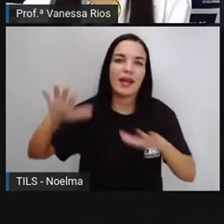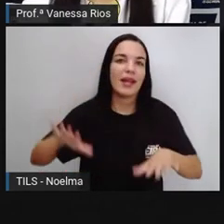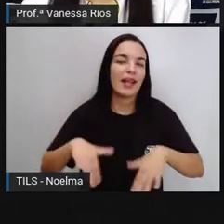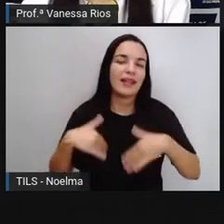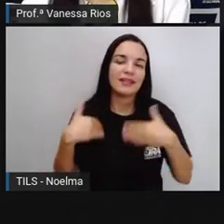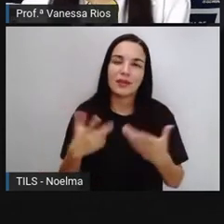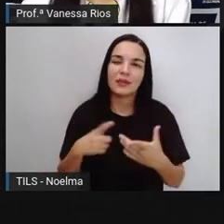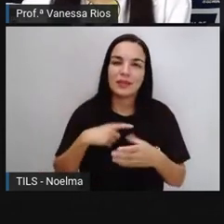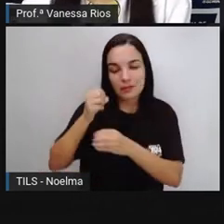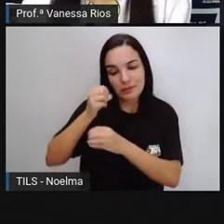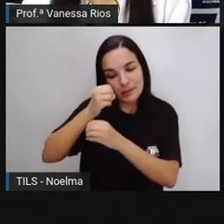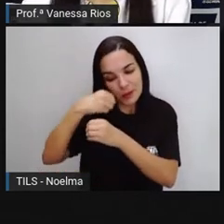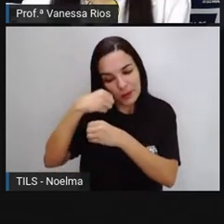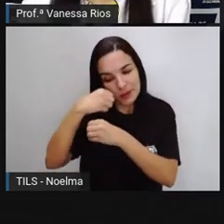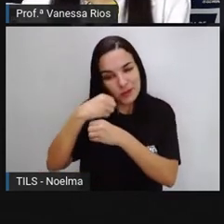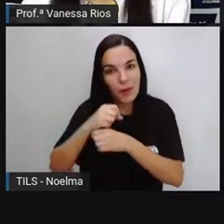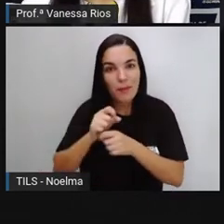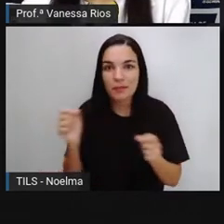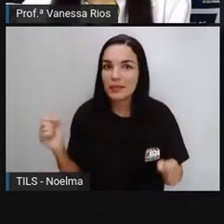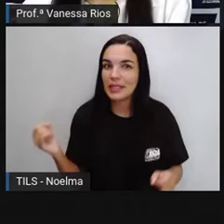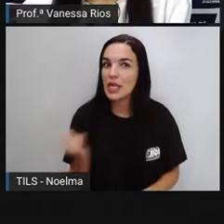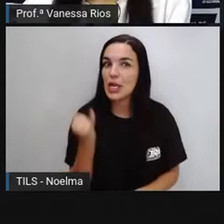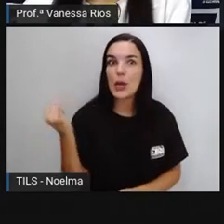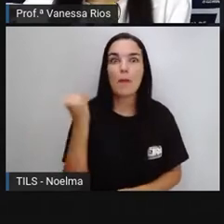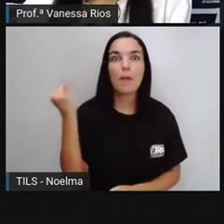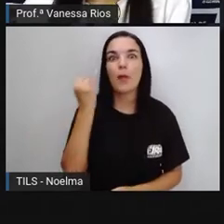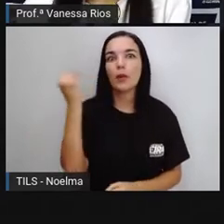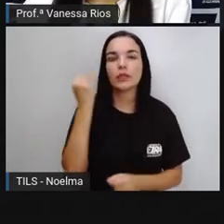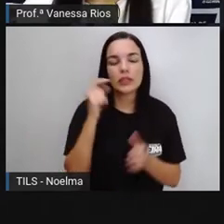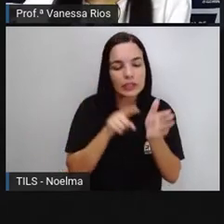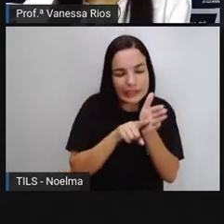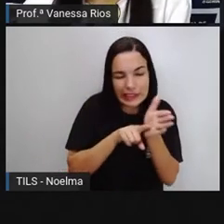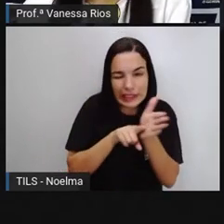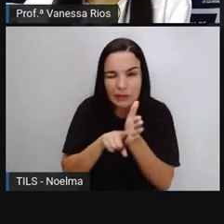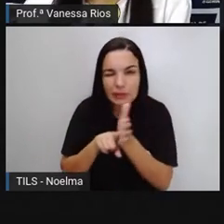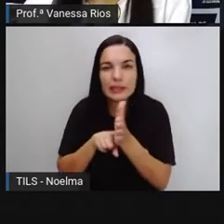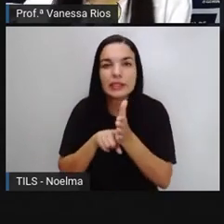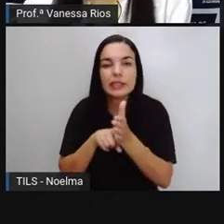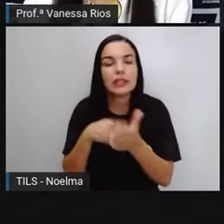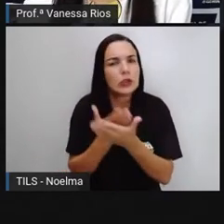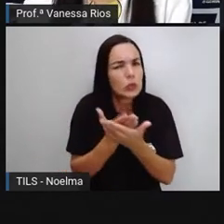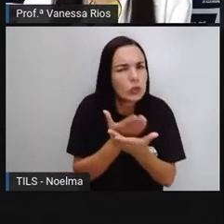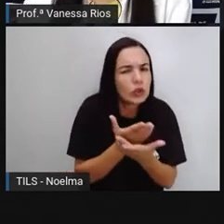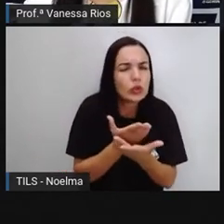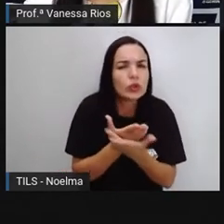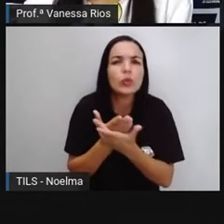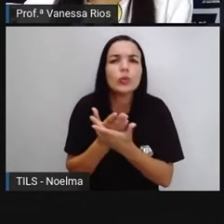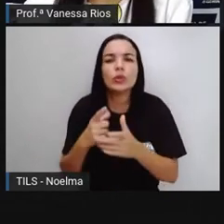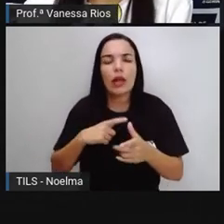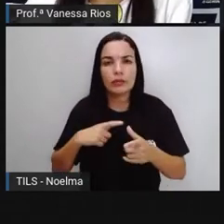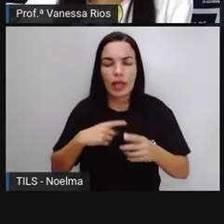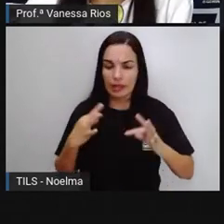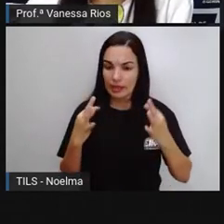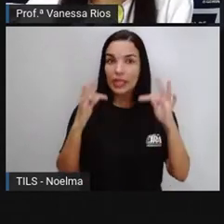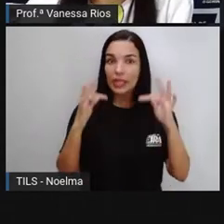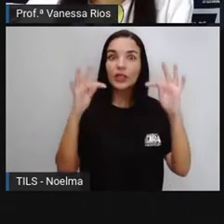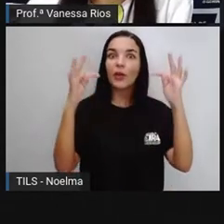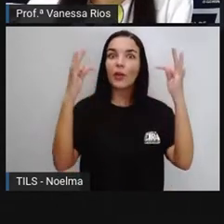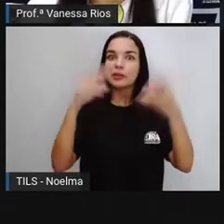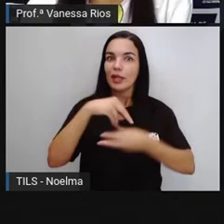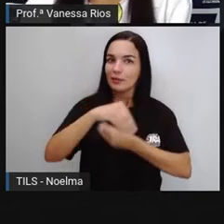são, assim, peças fundamentais nas pesquisas e nos estudos, e que trazem aí muita tecnologia